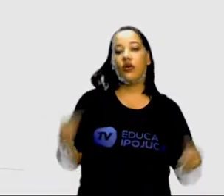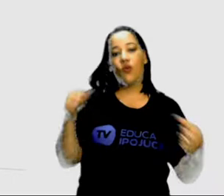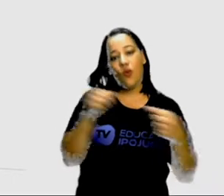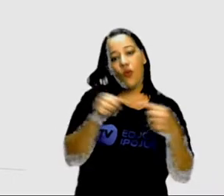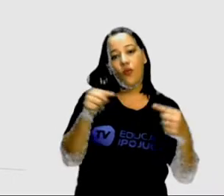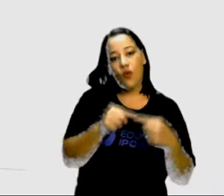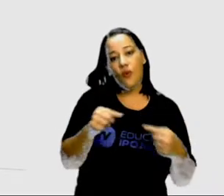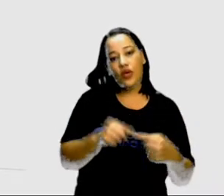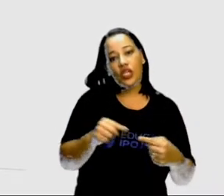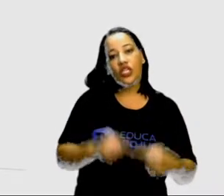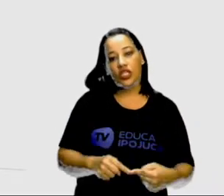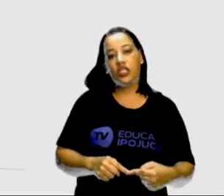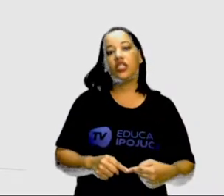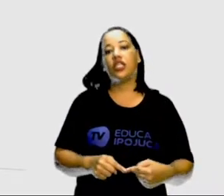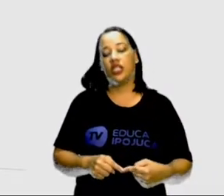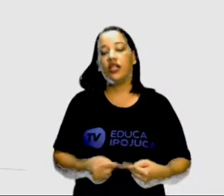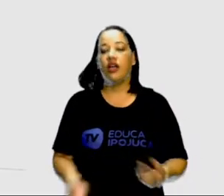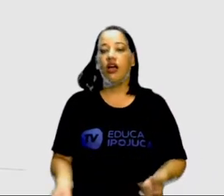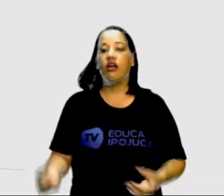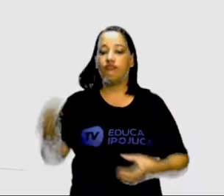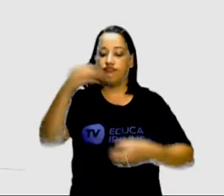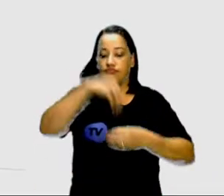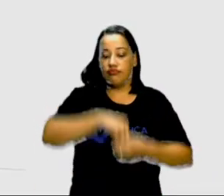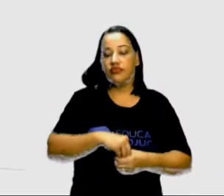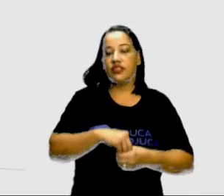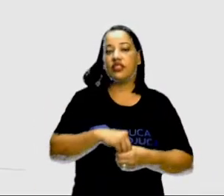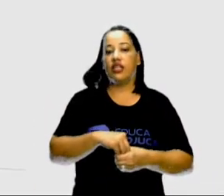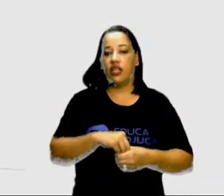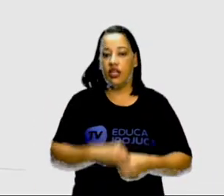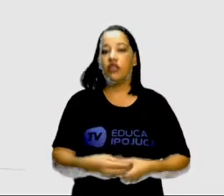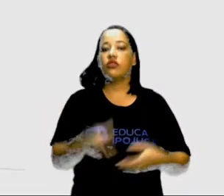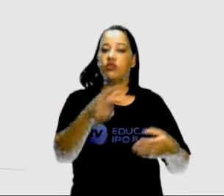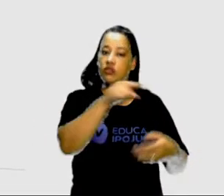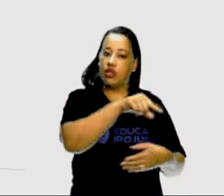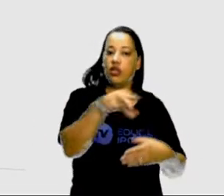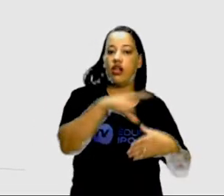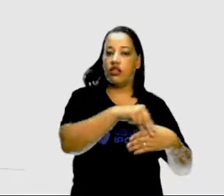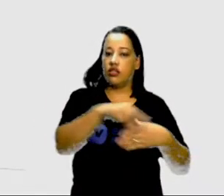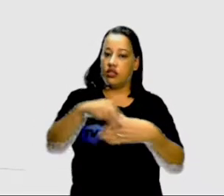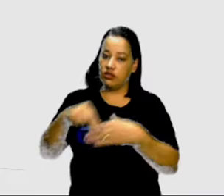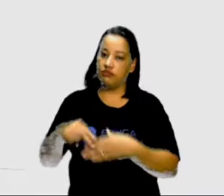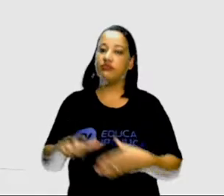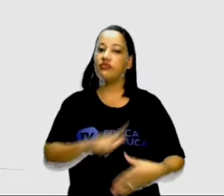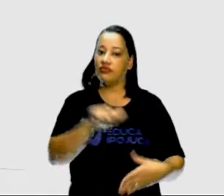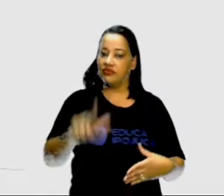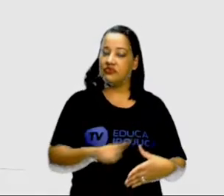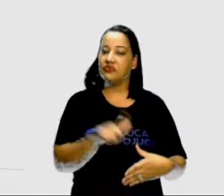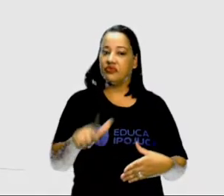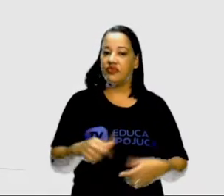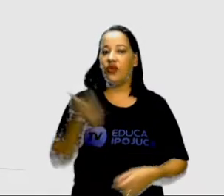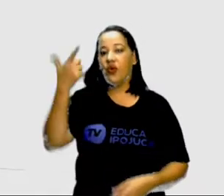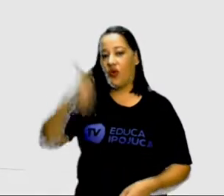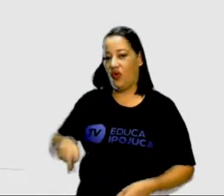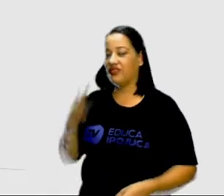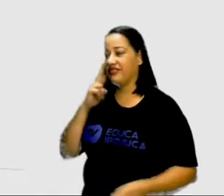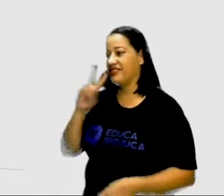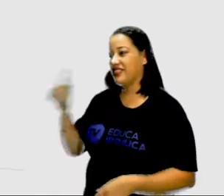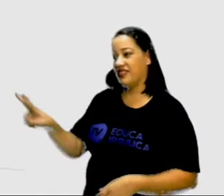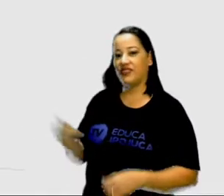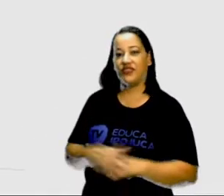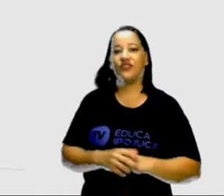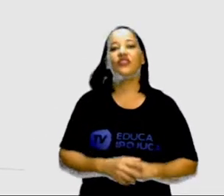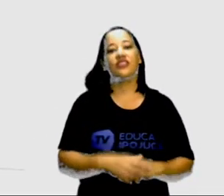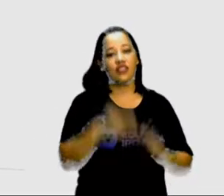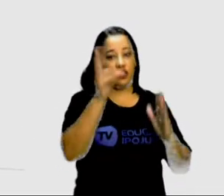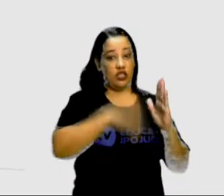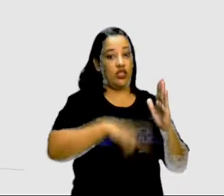incorporação da literatura de cordel. Mais uma visualização para que vocês tenham